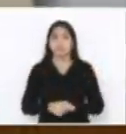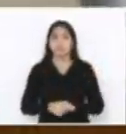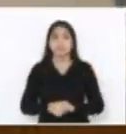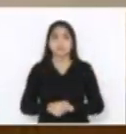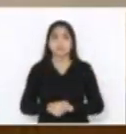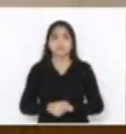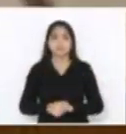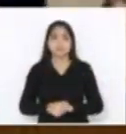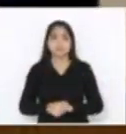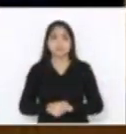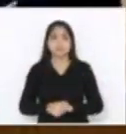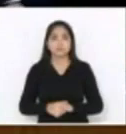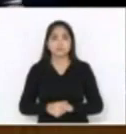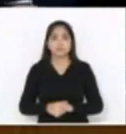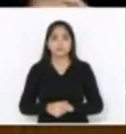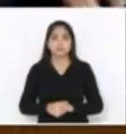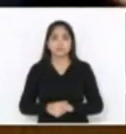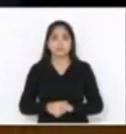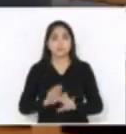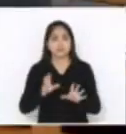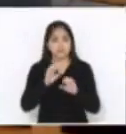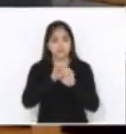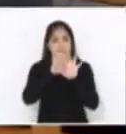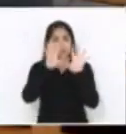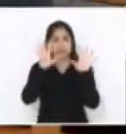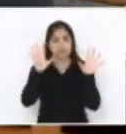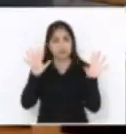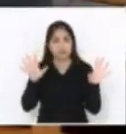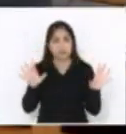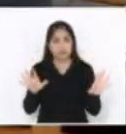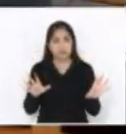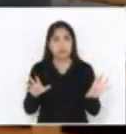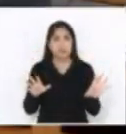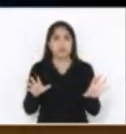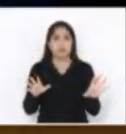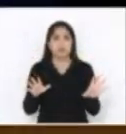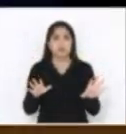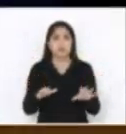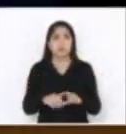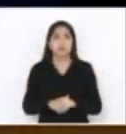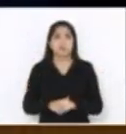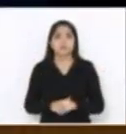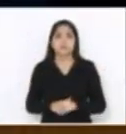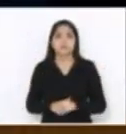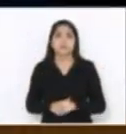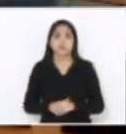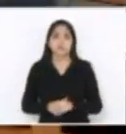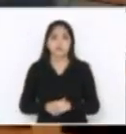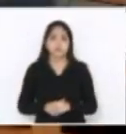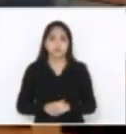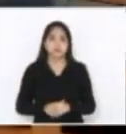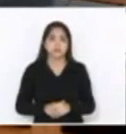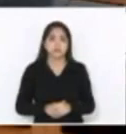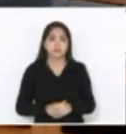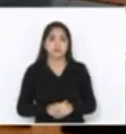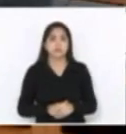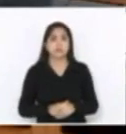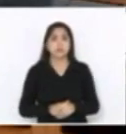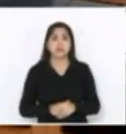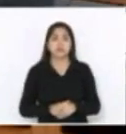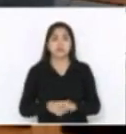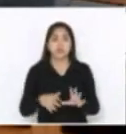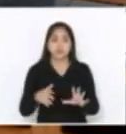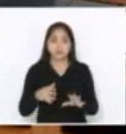fomos muito claros aqui, Deputado Presidente, quando nós nos